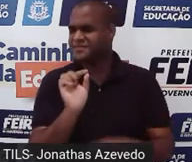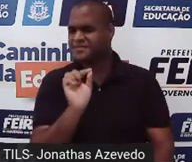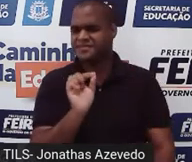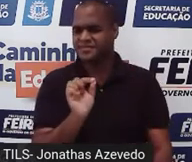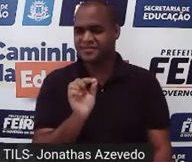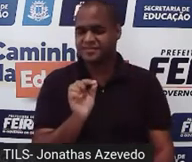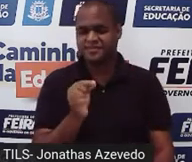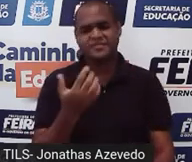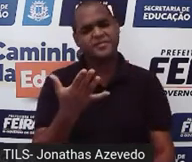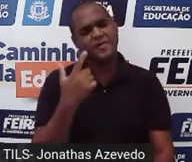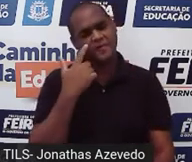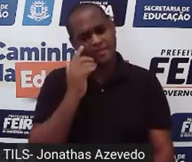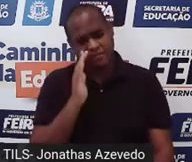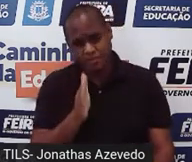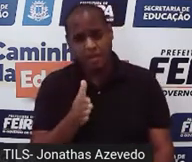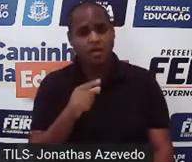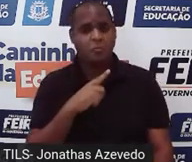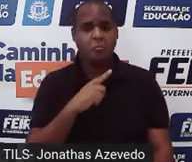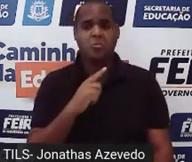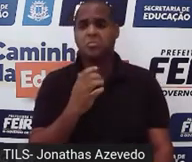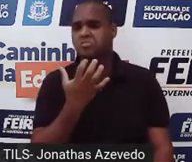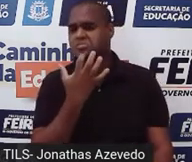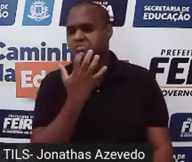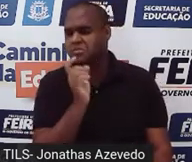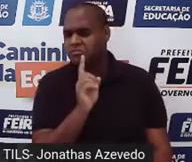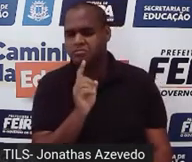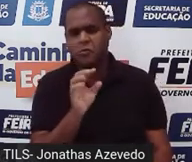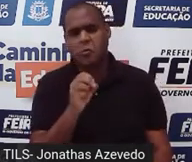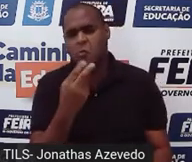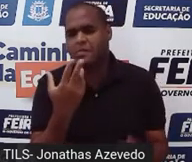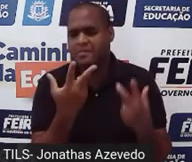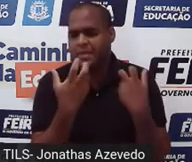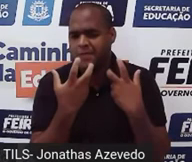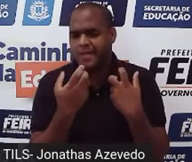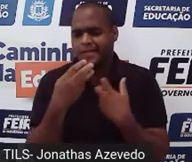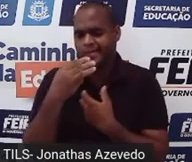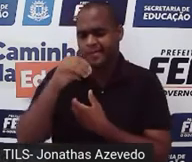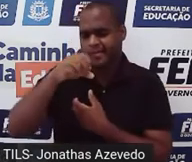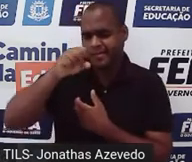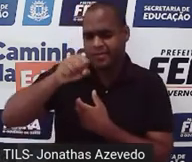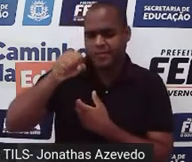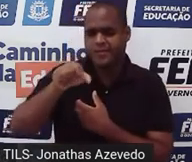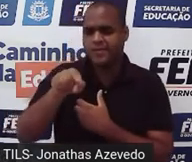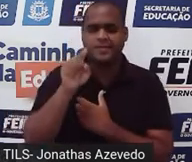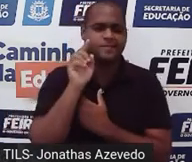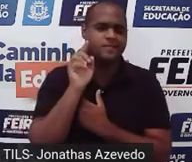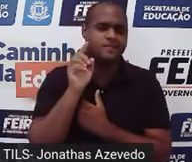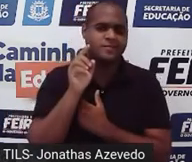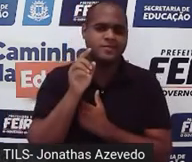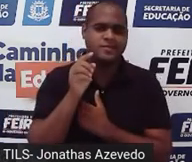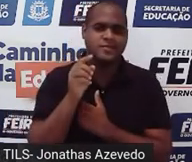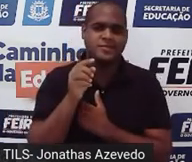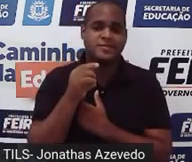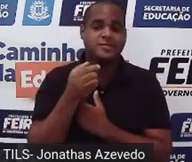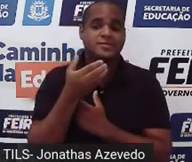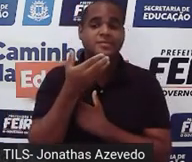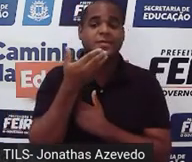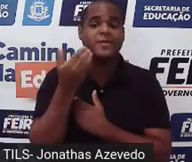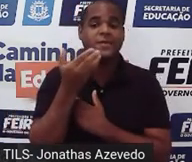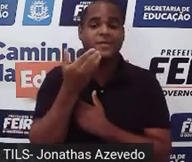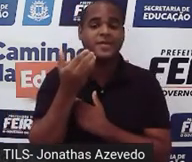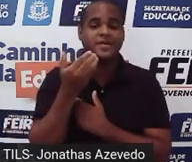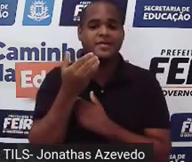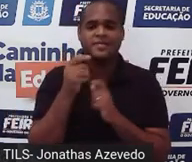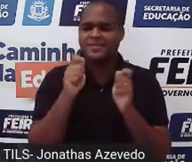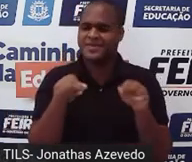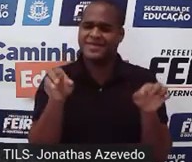visto, mas caso não, ou caso já conseguiu perceber, 30 segundos aí, Aliás, nem